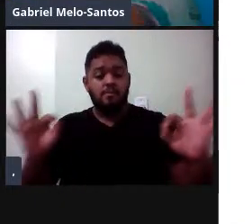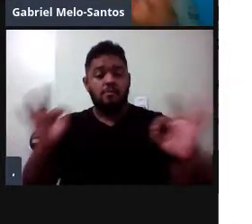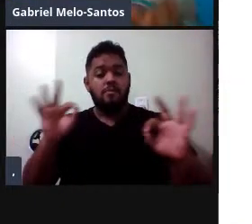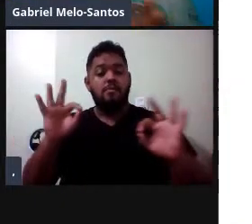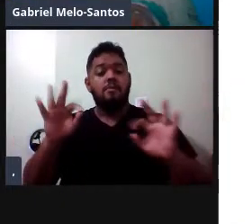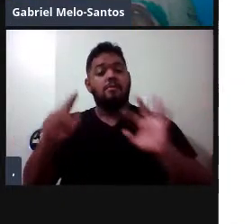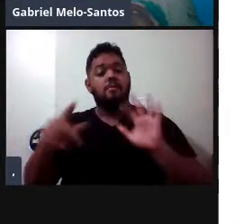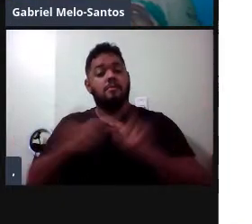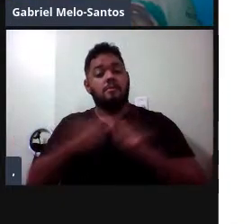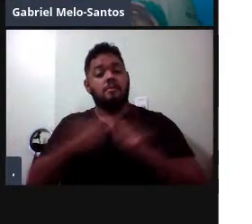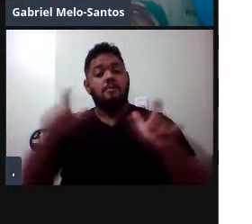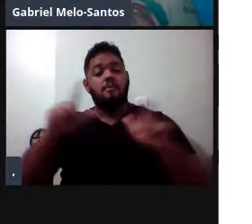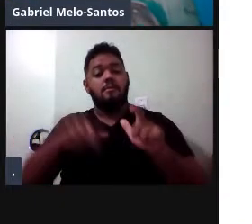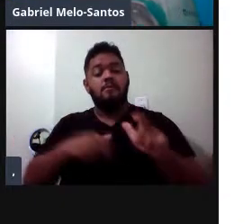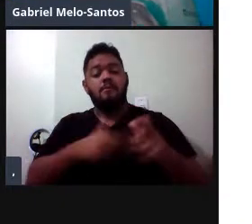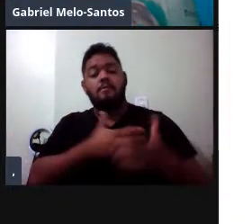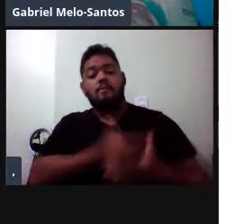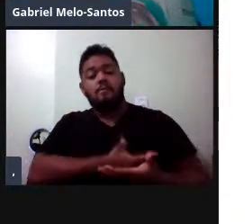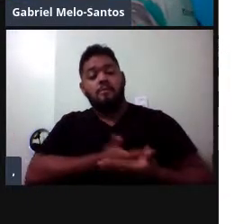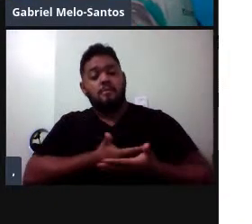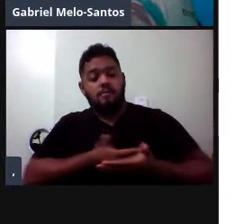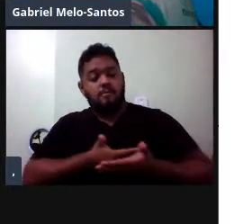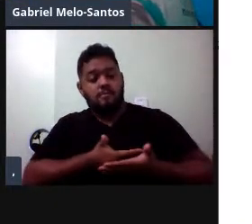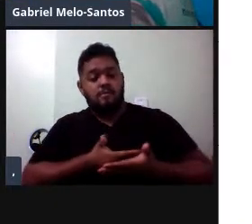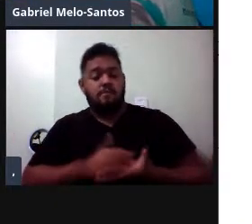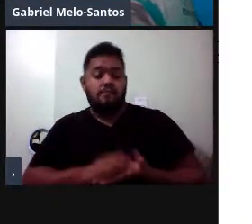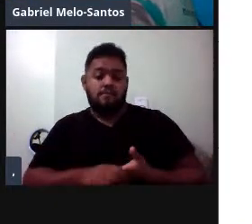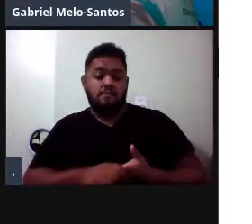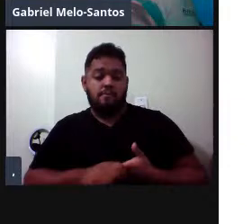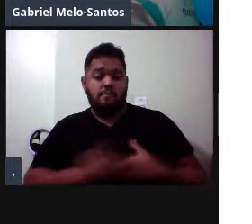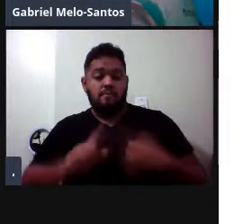e normalmente produzidos assim sequencialmente também.